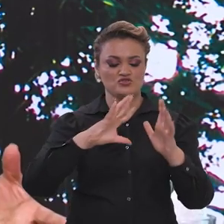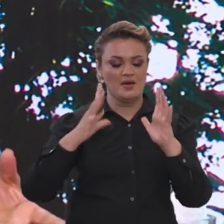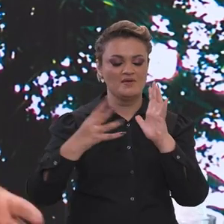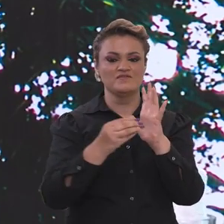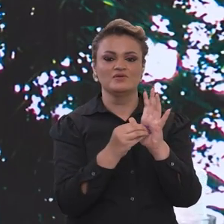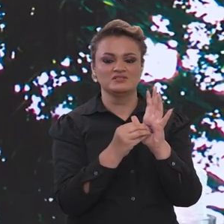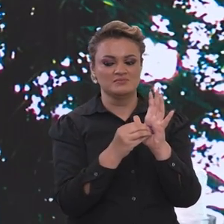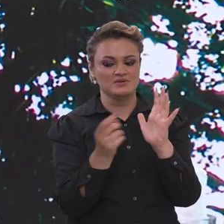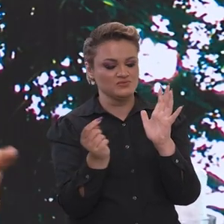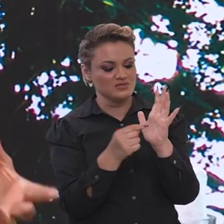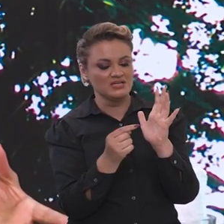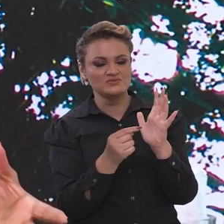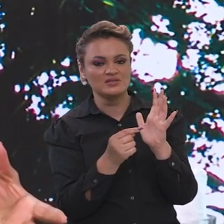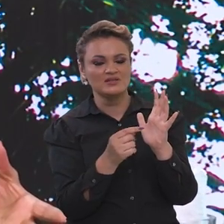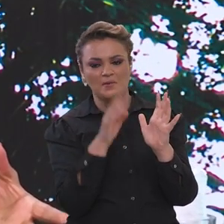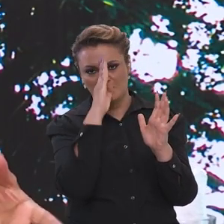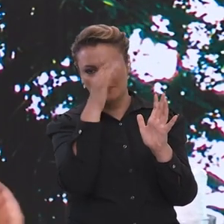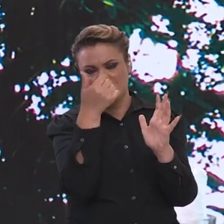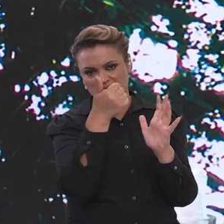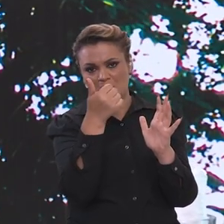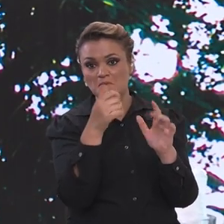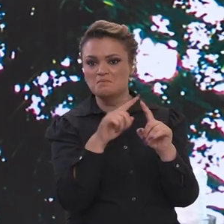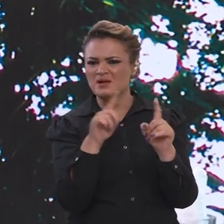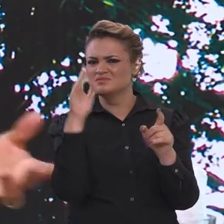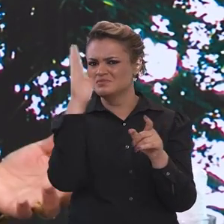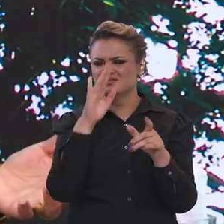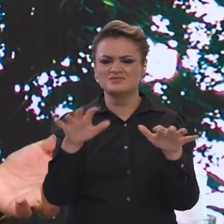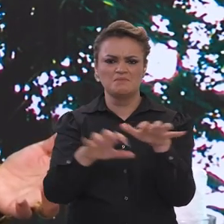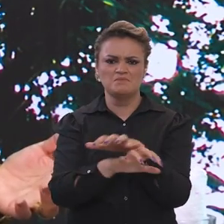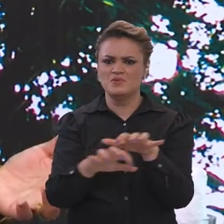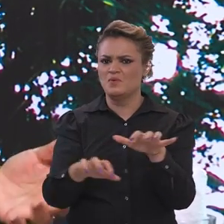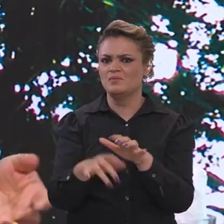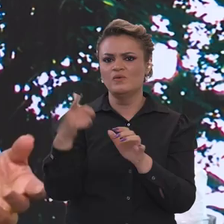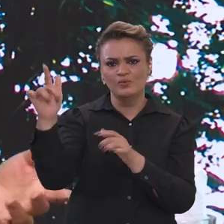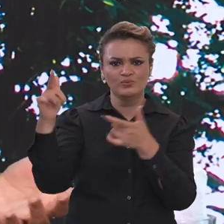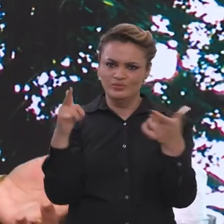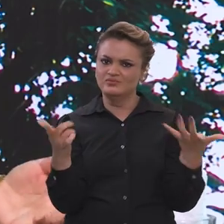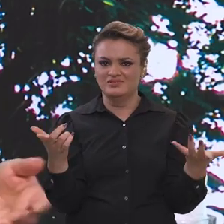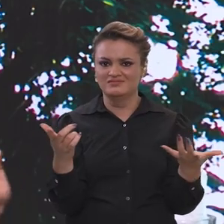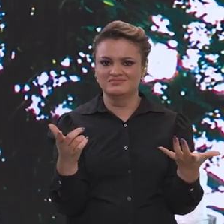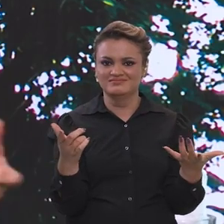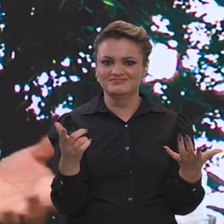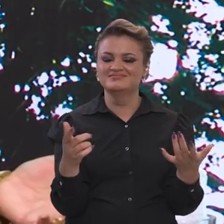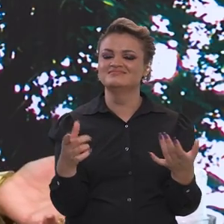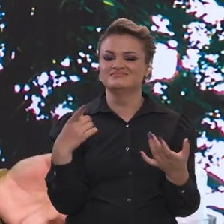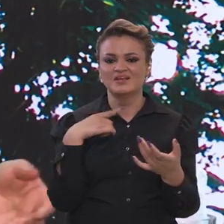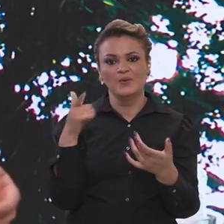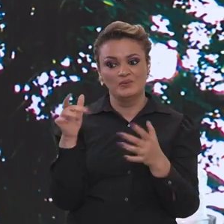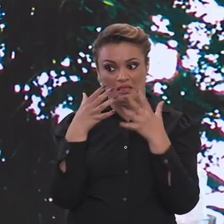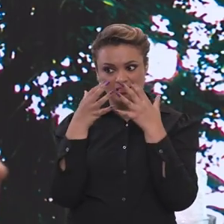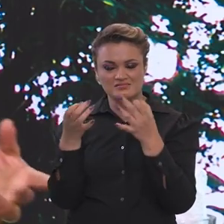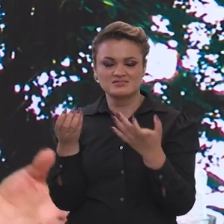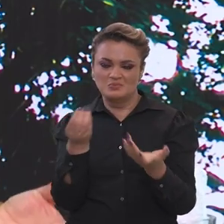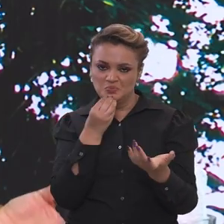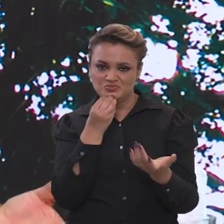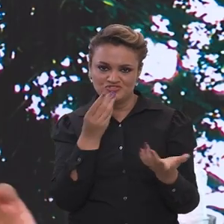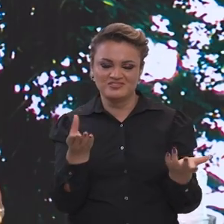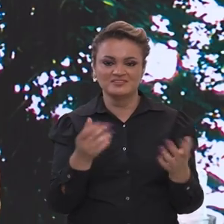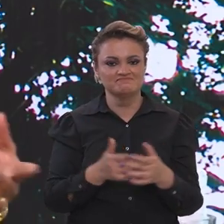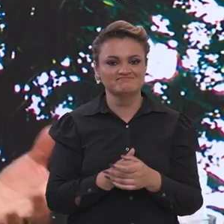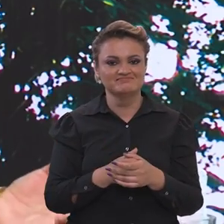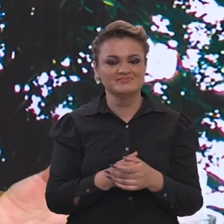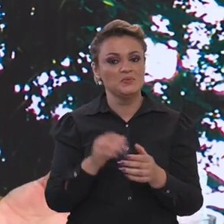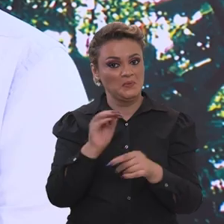a floresta amazônica, ela logo tem a projeção, mas o Brasil tem tantos biomas que também merecem a sua